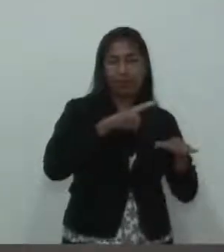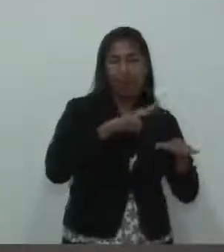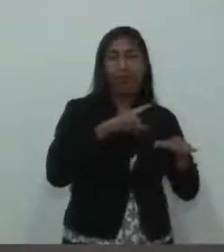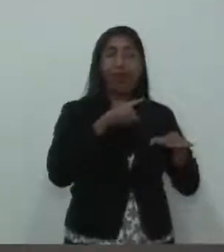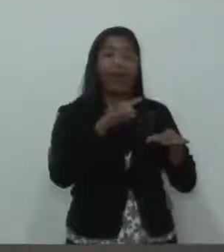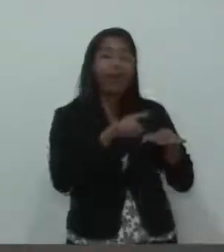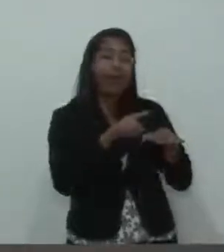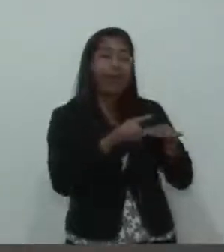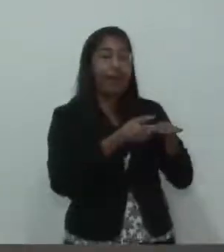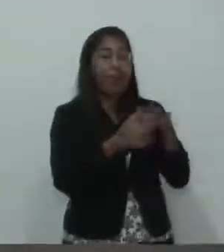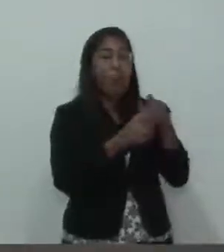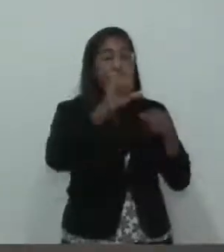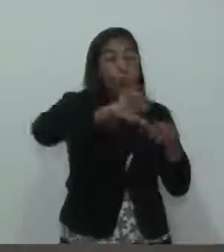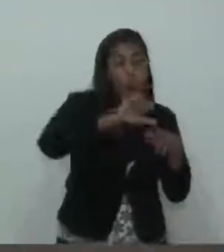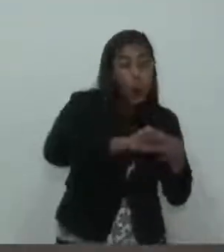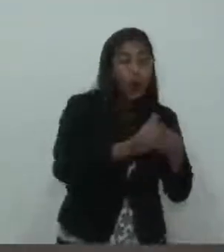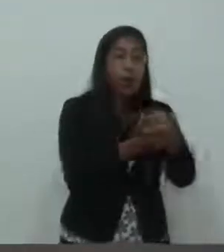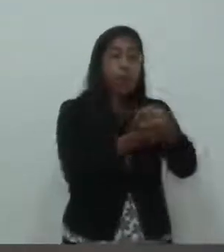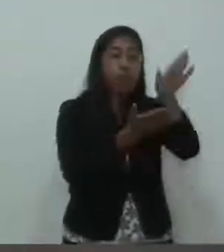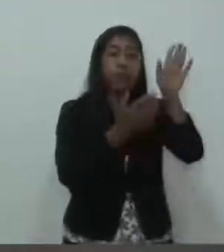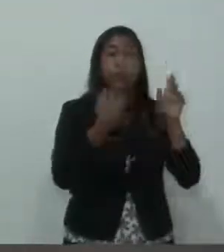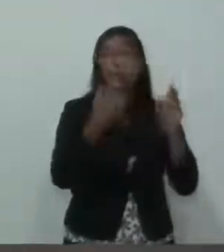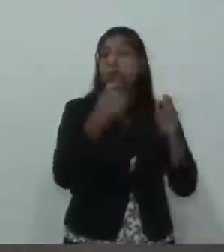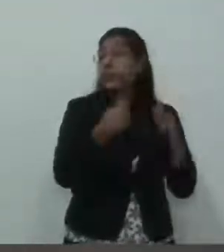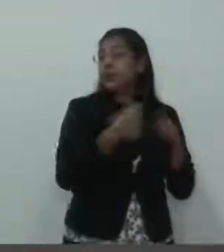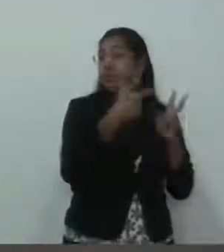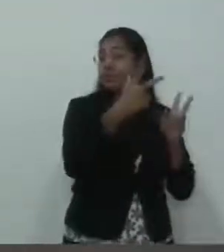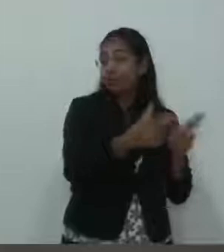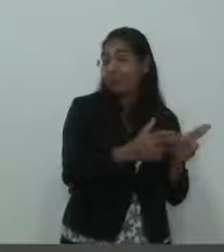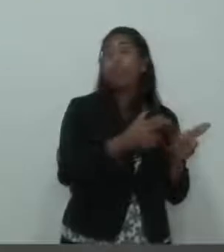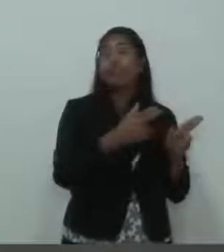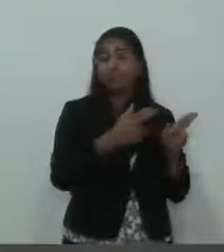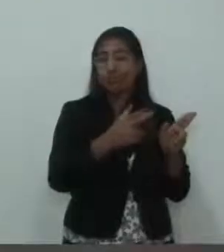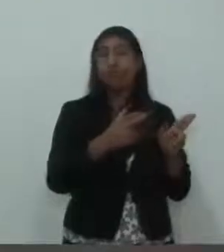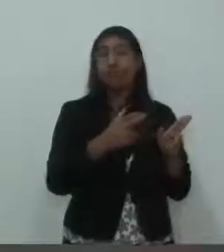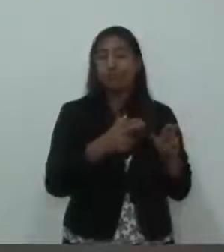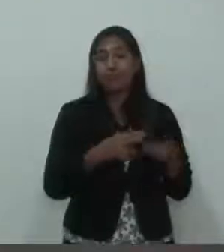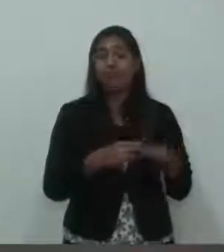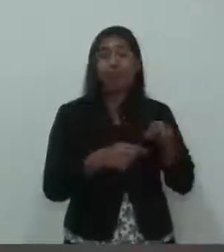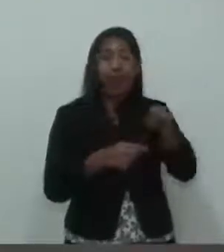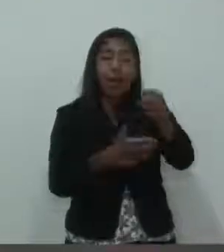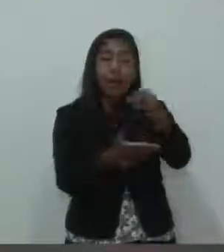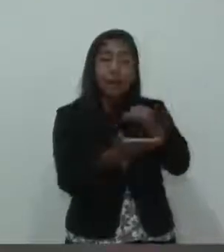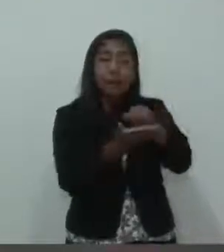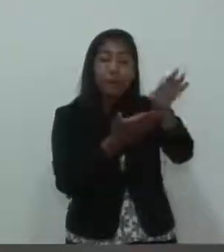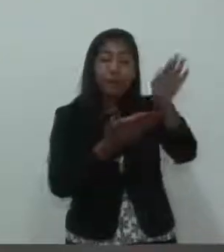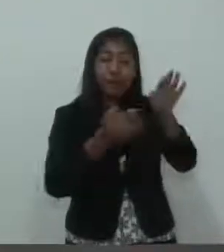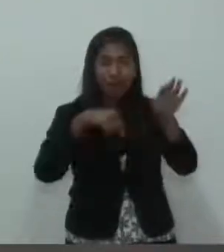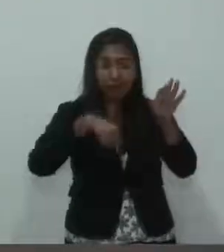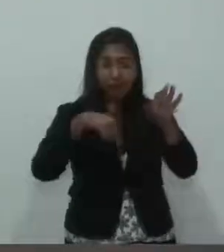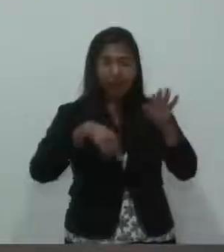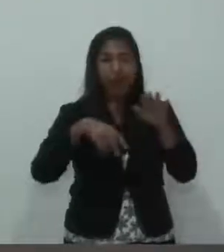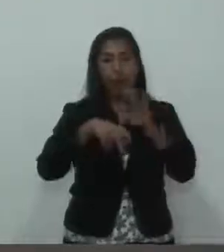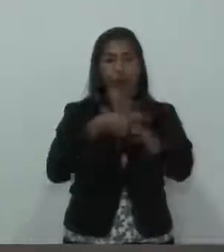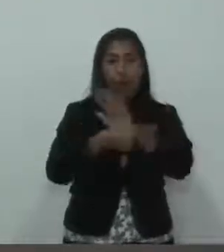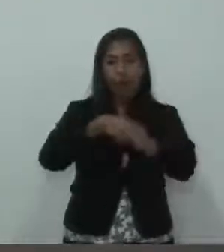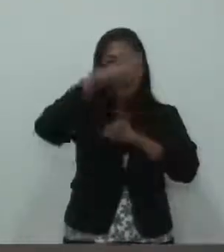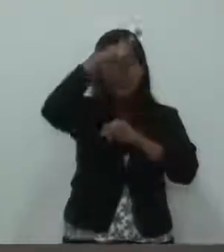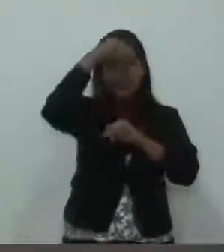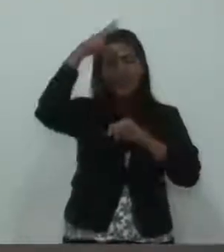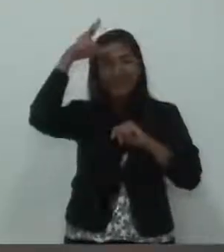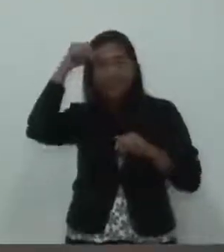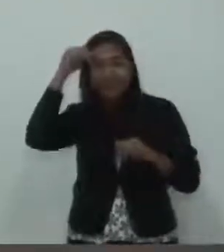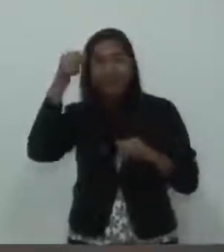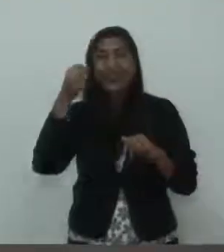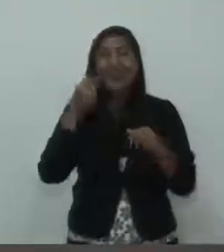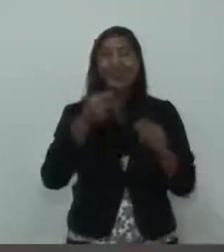mais complicado. A gente sabe que demitir um funcionário público é algo quase impossível. Você tem que ter um excesso, tem